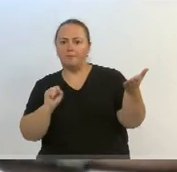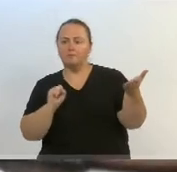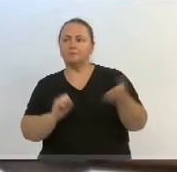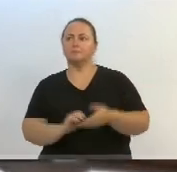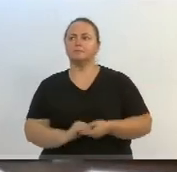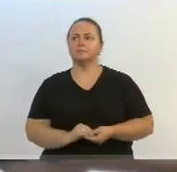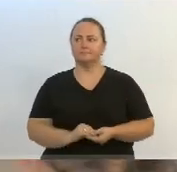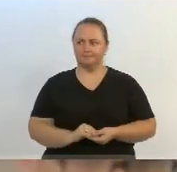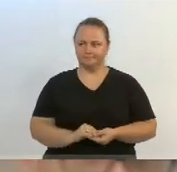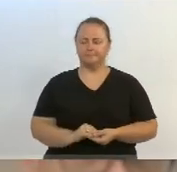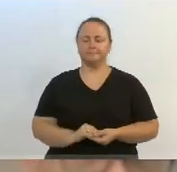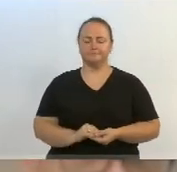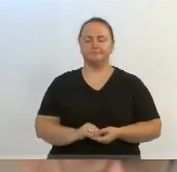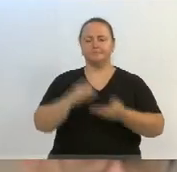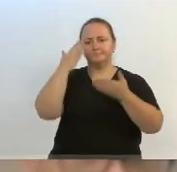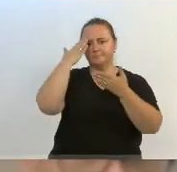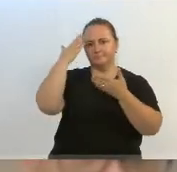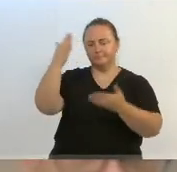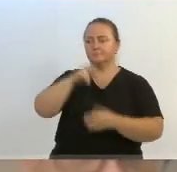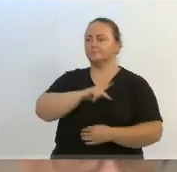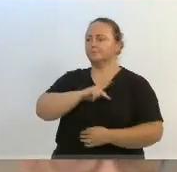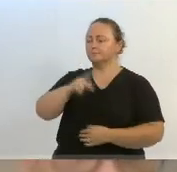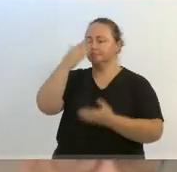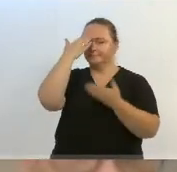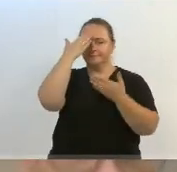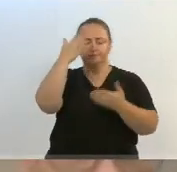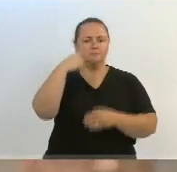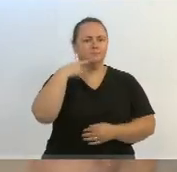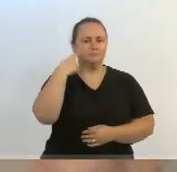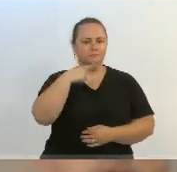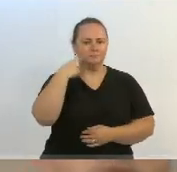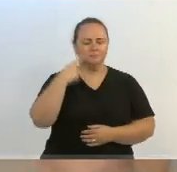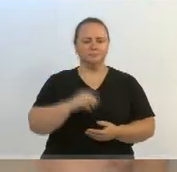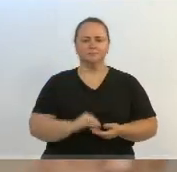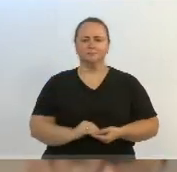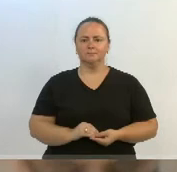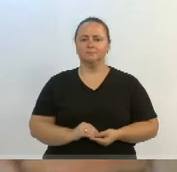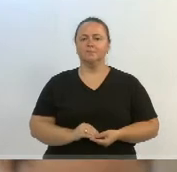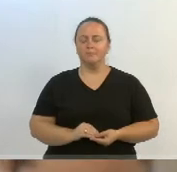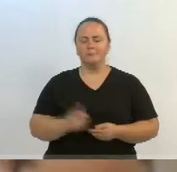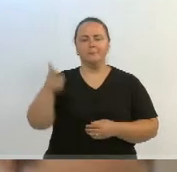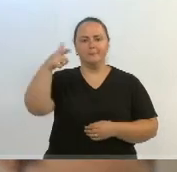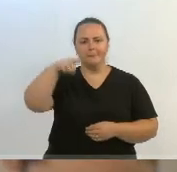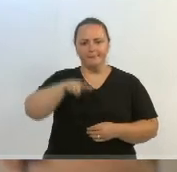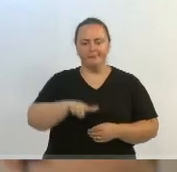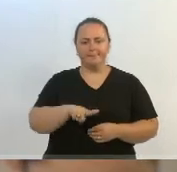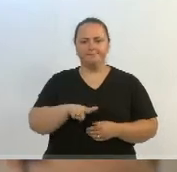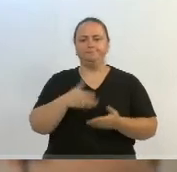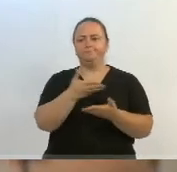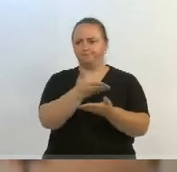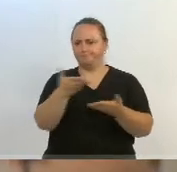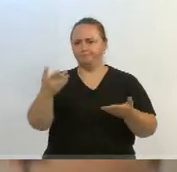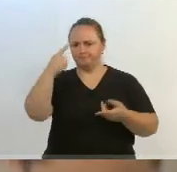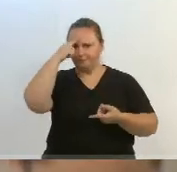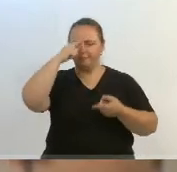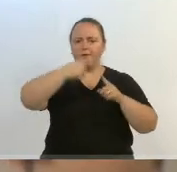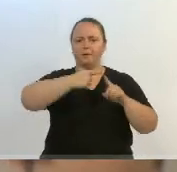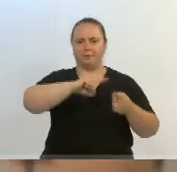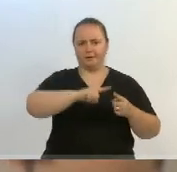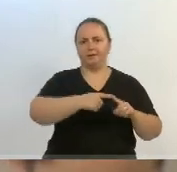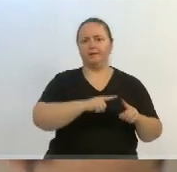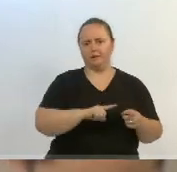Rosa. Muito obrigado, senhor presidente, obrigado, doutor Marcelo, para salientar aqui a coerência de vossa excelência no seu discurso.